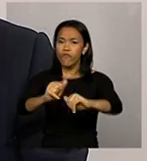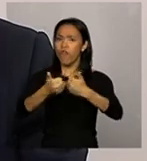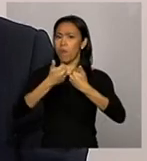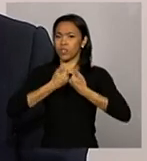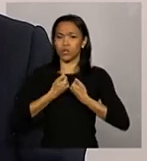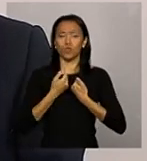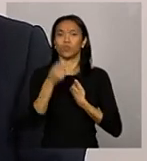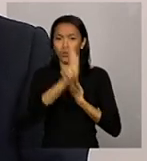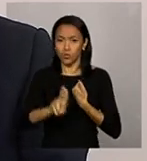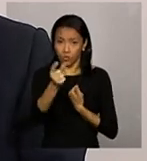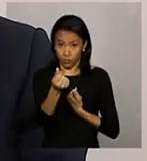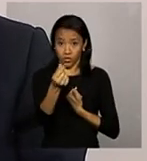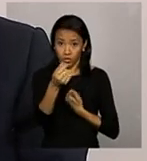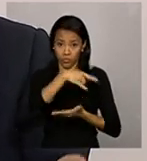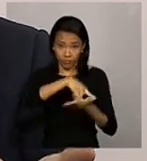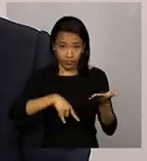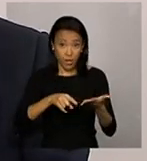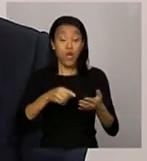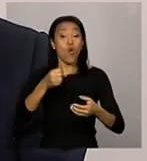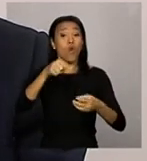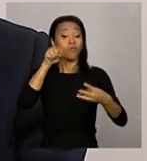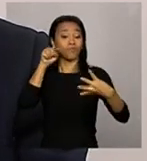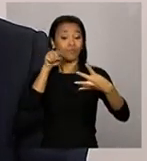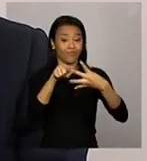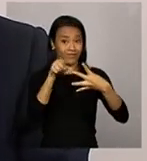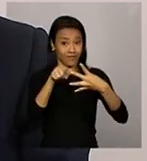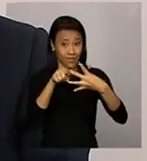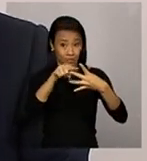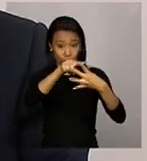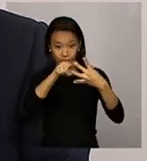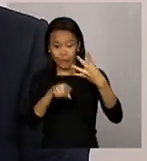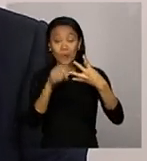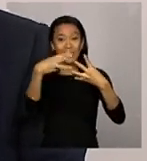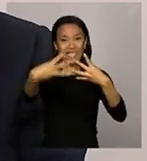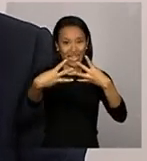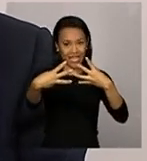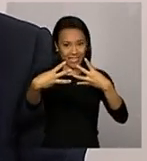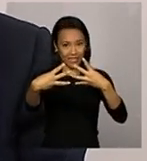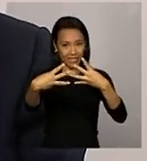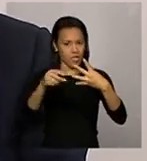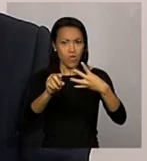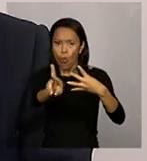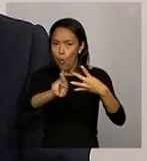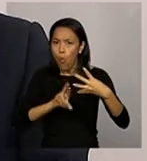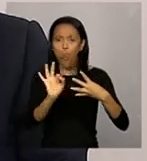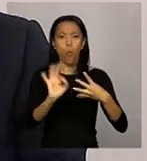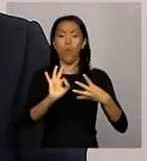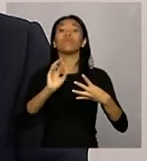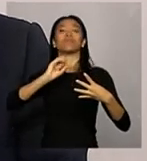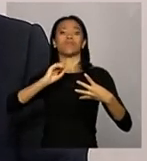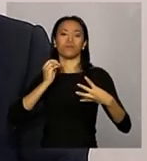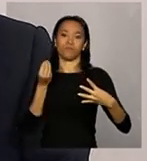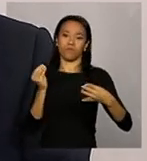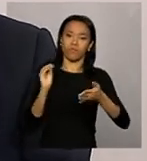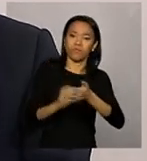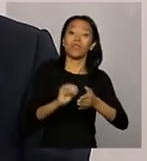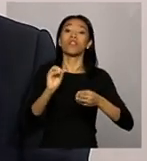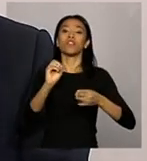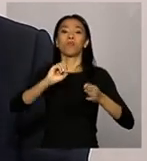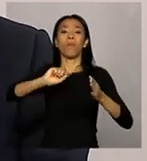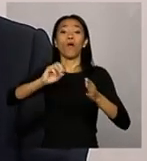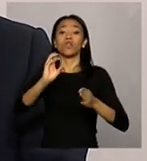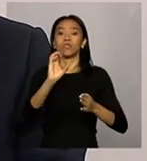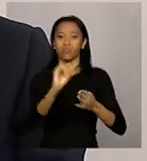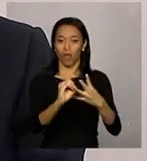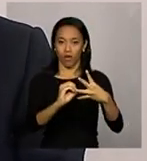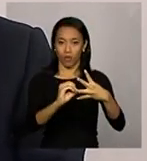de contas, o fator 3, que o fator de prestação de contas, ele recebe um valor zero. E da mesma forma, se os conselhos de assistência